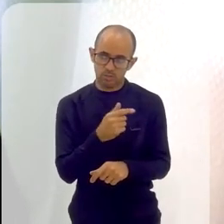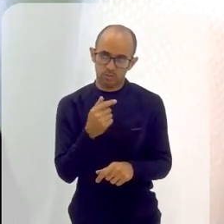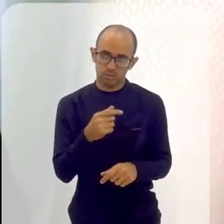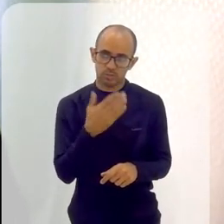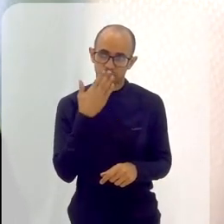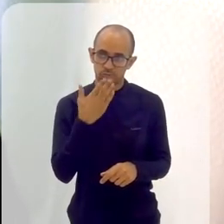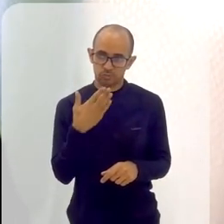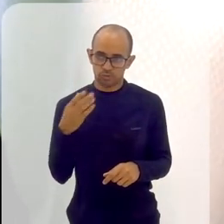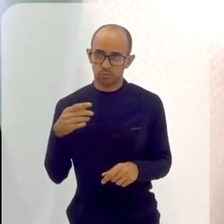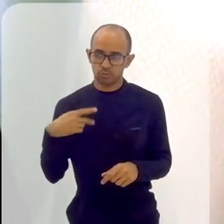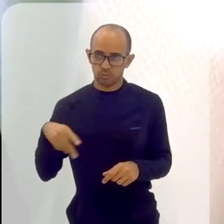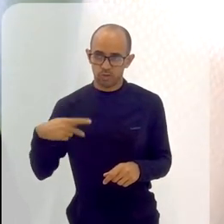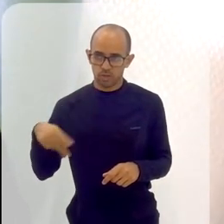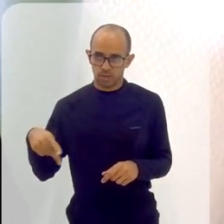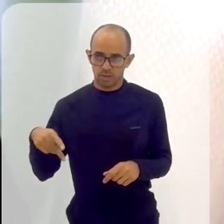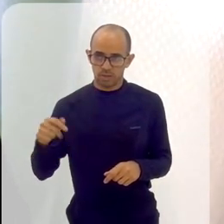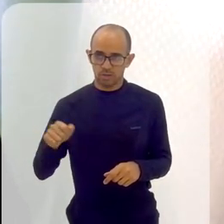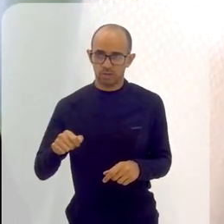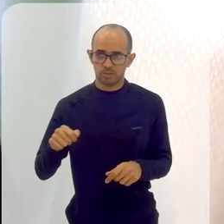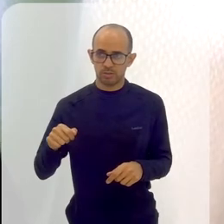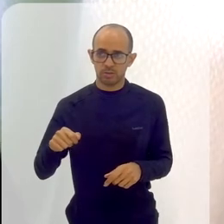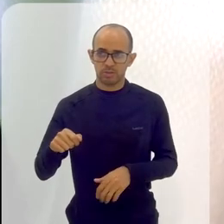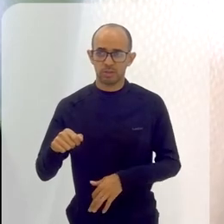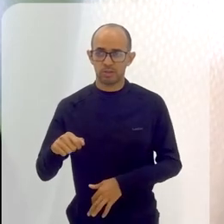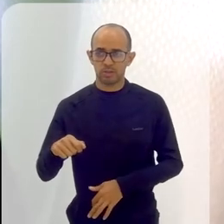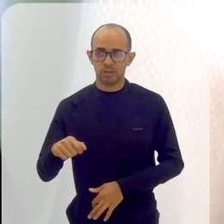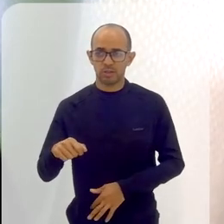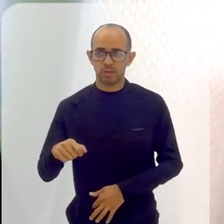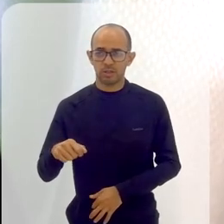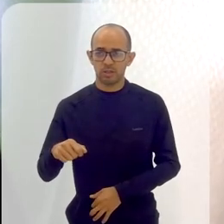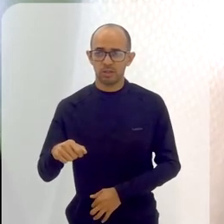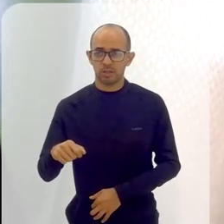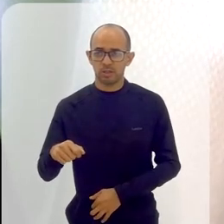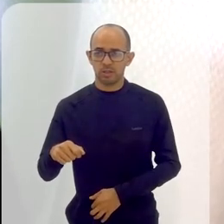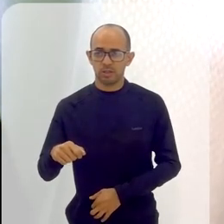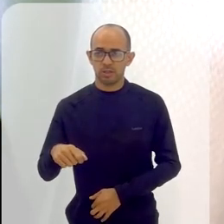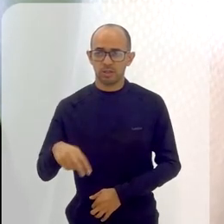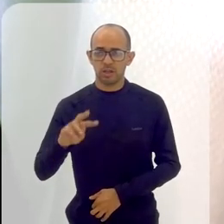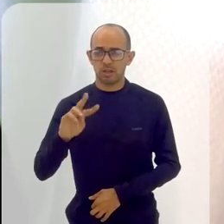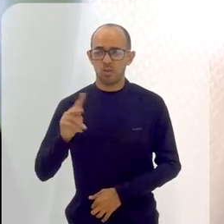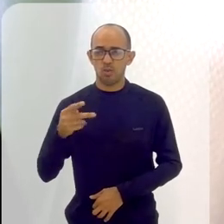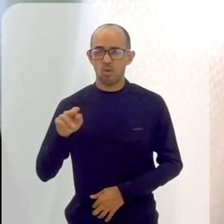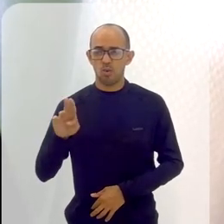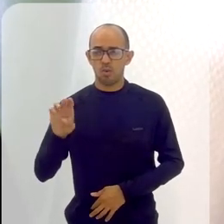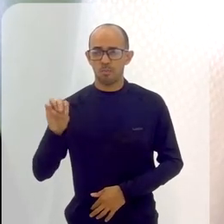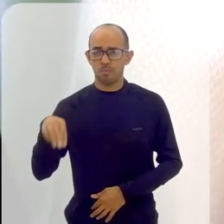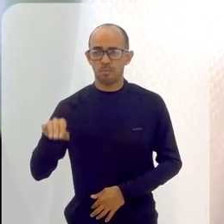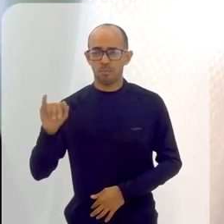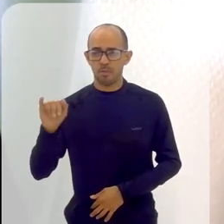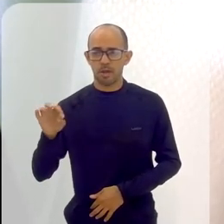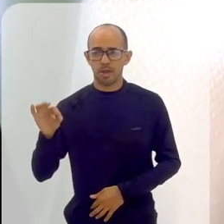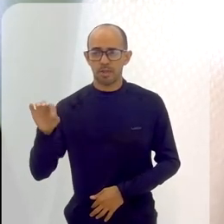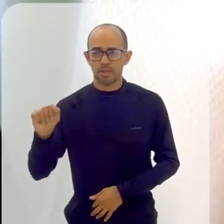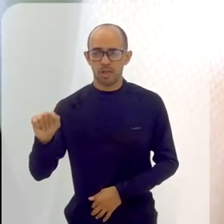me assistiu do outro lado da cidade de onde ela mora, ela se deslocou para uma etapa, né?